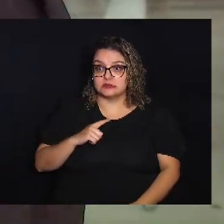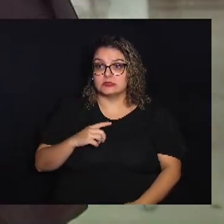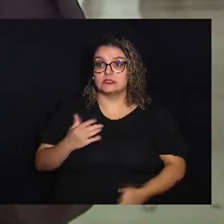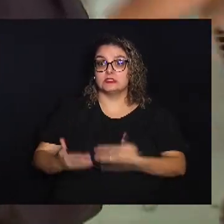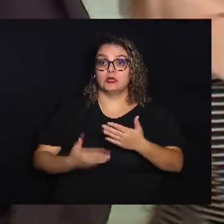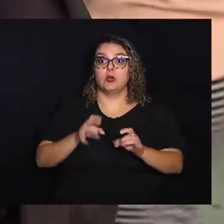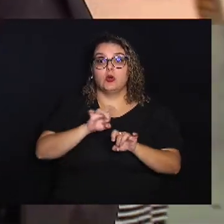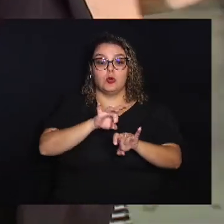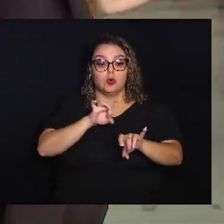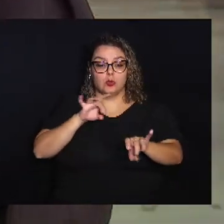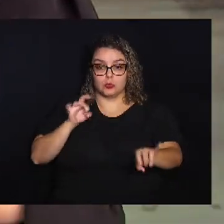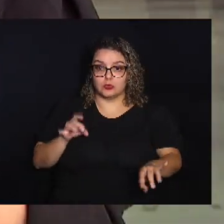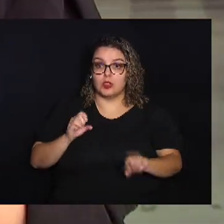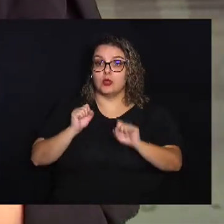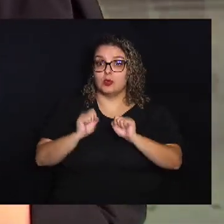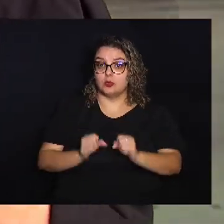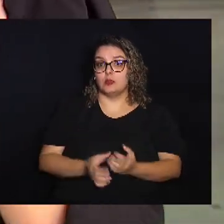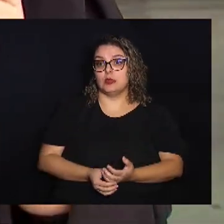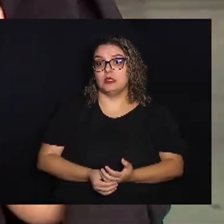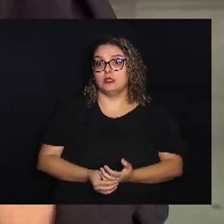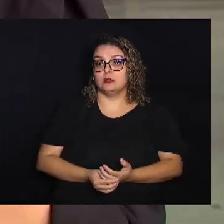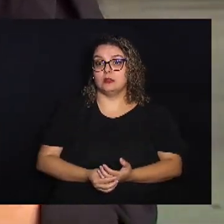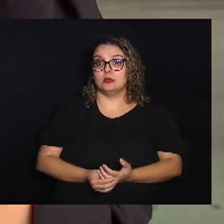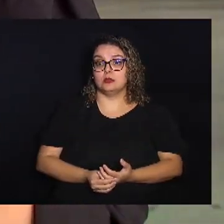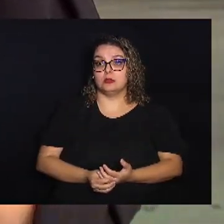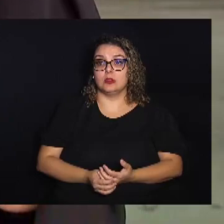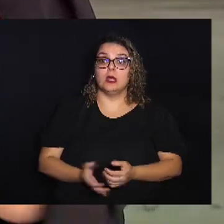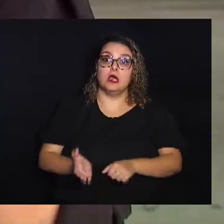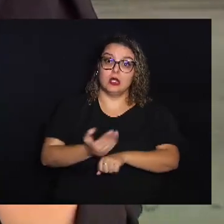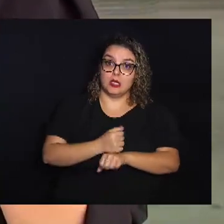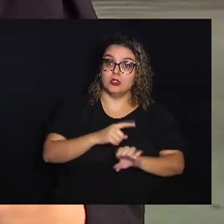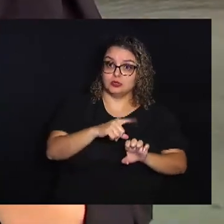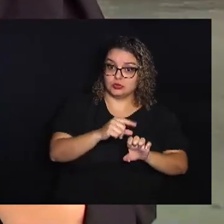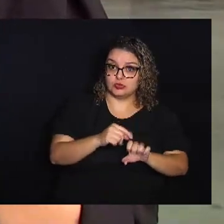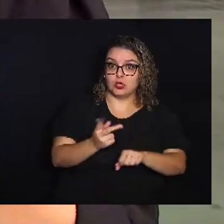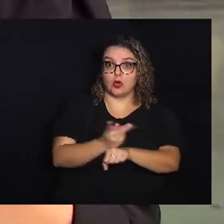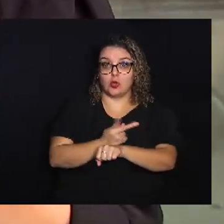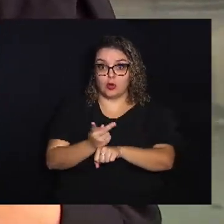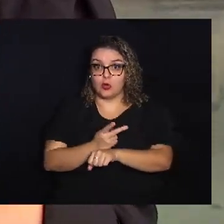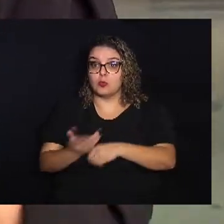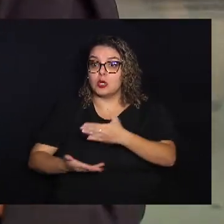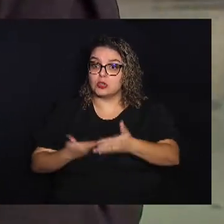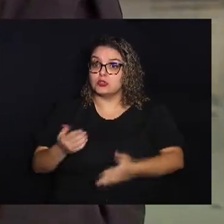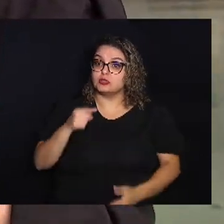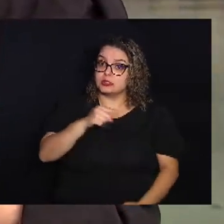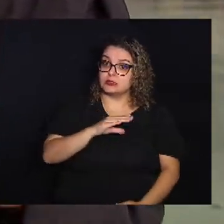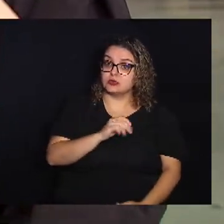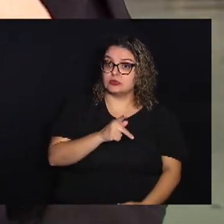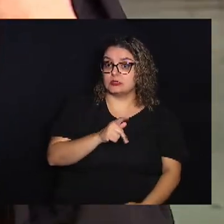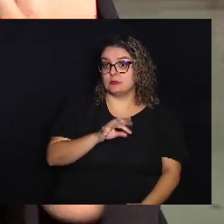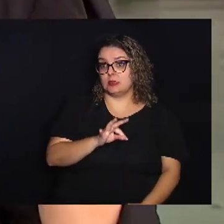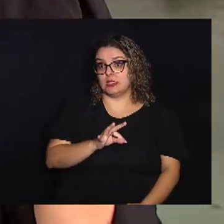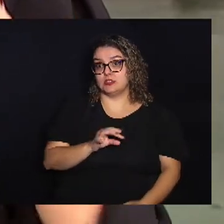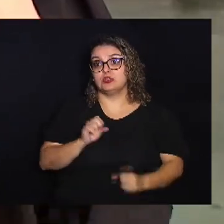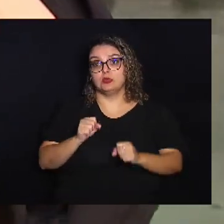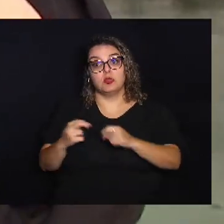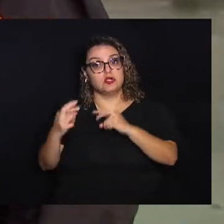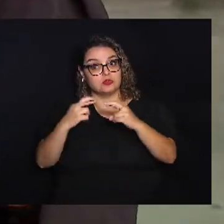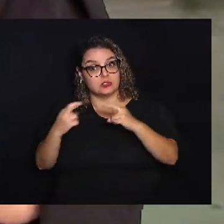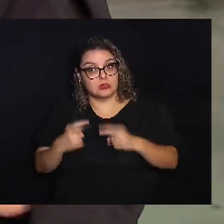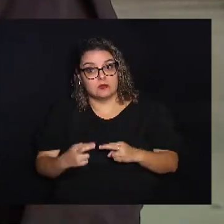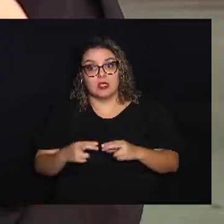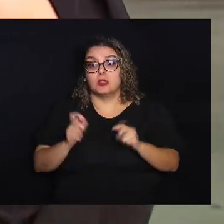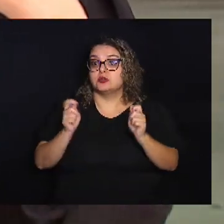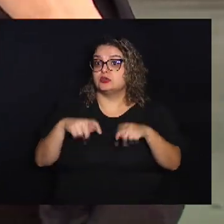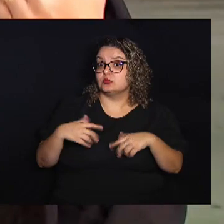online que pode, antes mesmo do micro empreendedor buscar o serviço lá no CEPAT ele pode verificar as